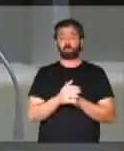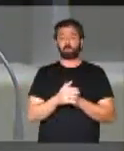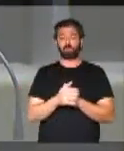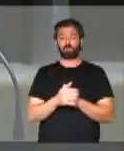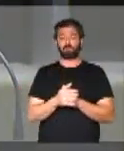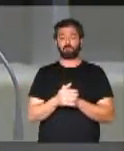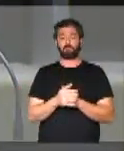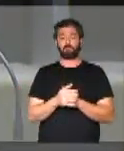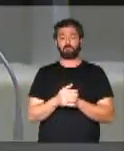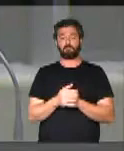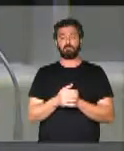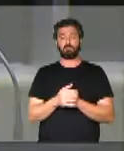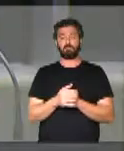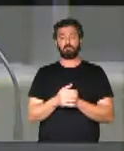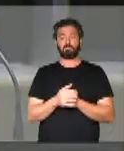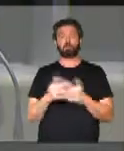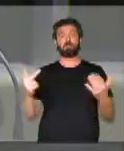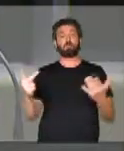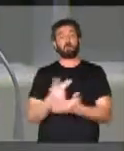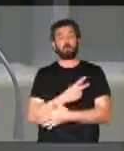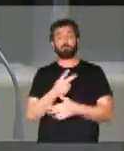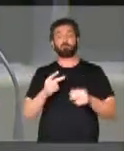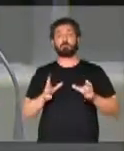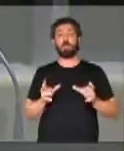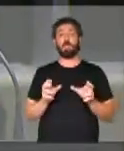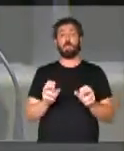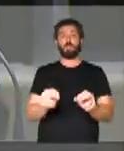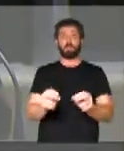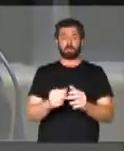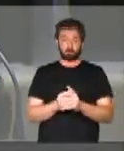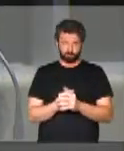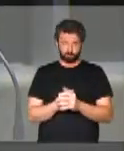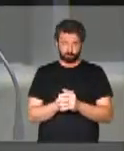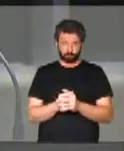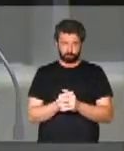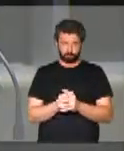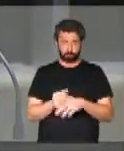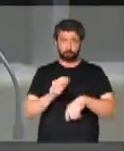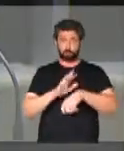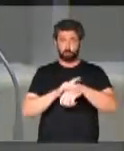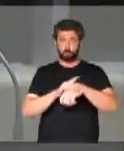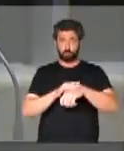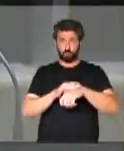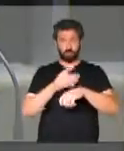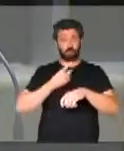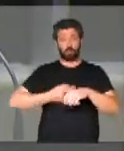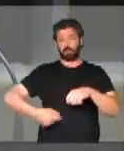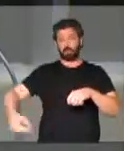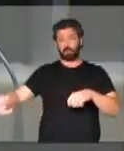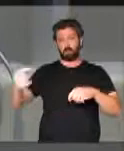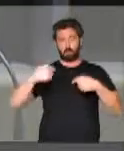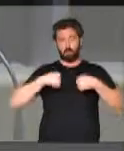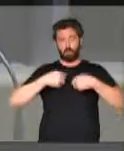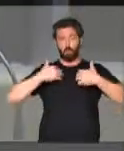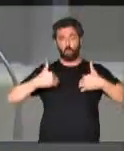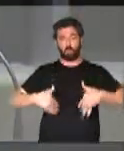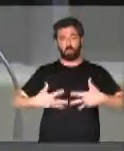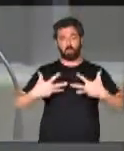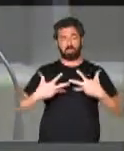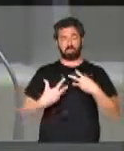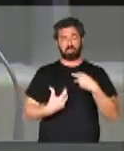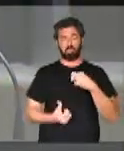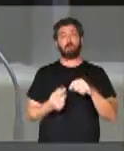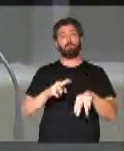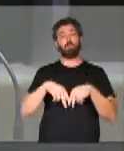enfrentado câncer, portanto, uma doença crônico-degenerativa, por